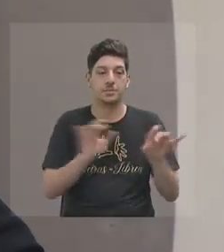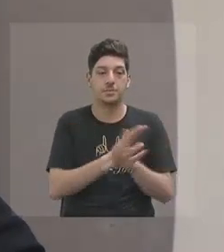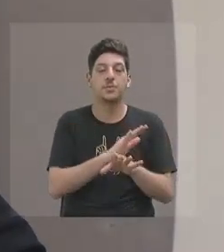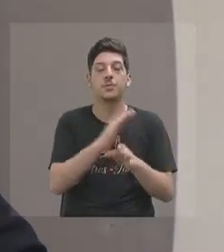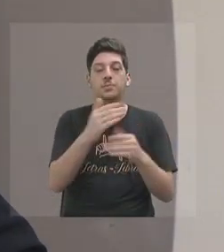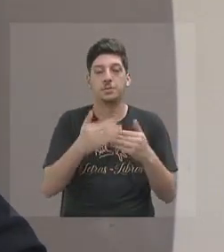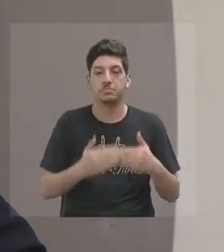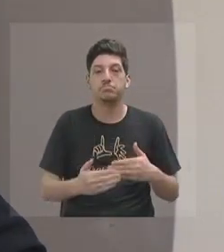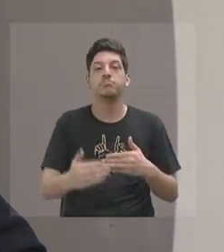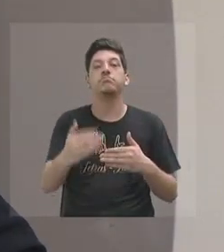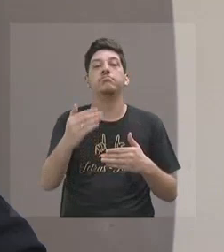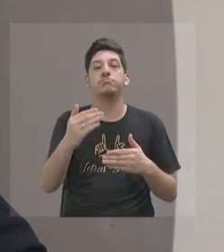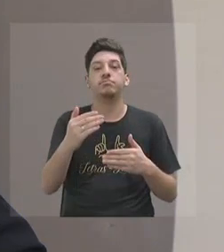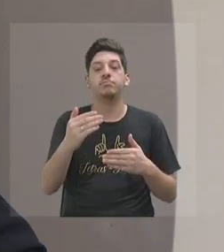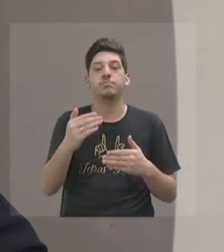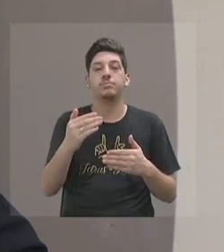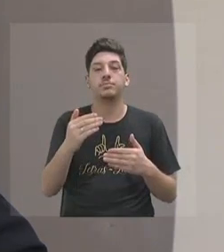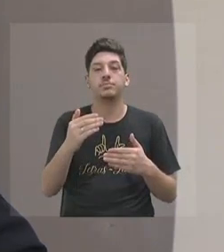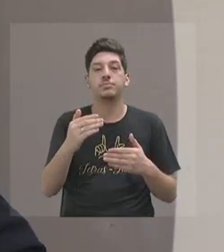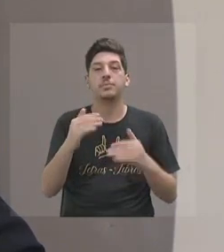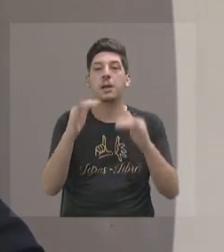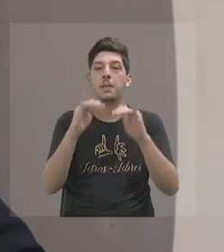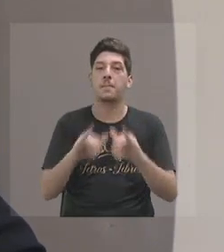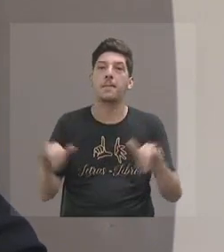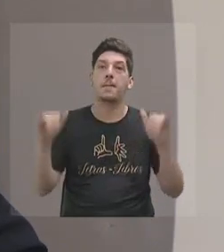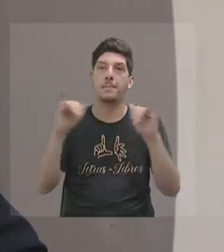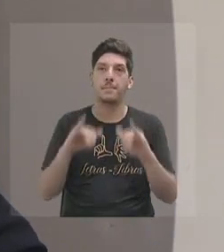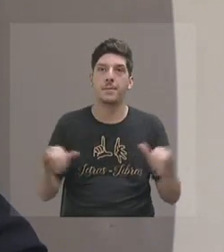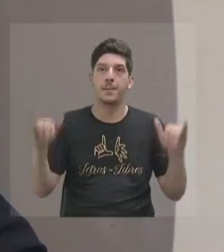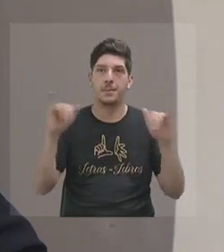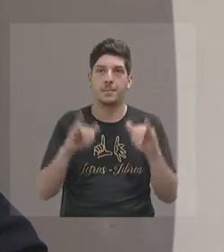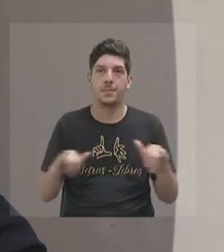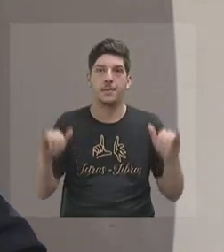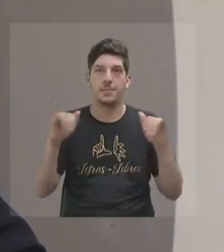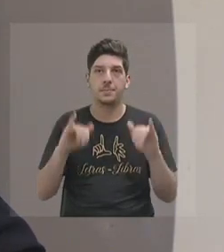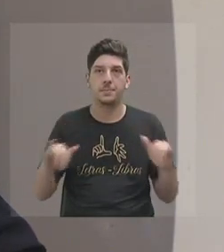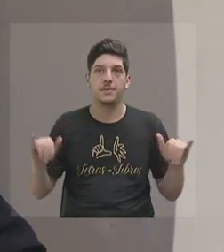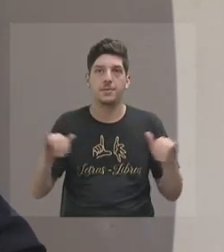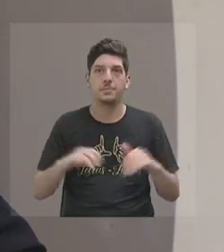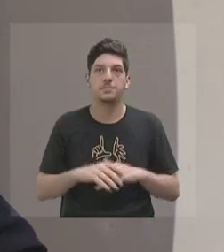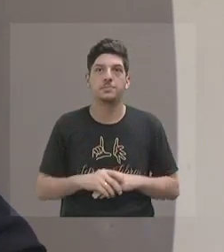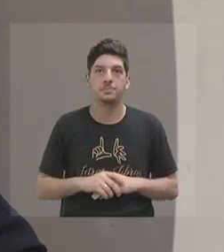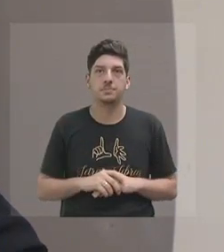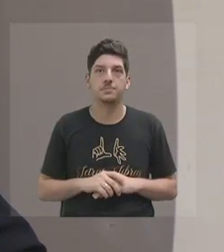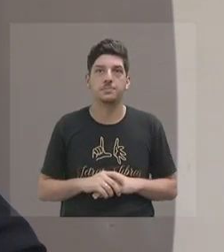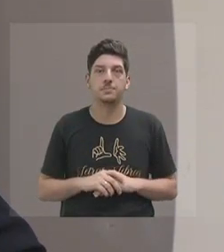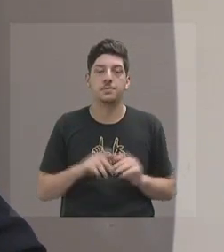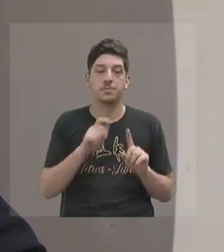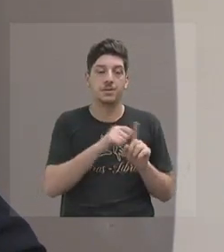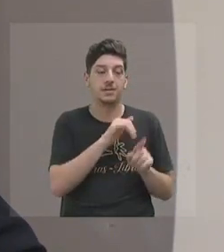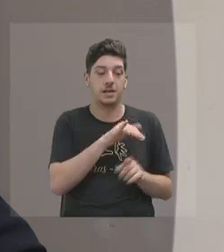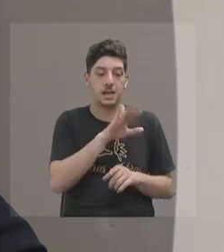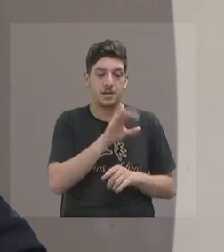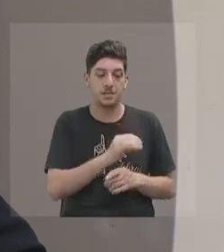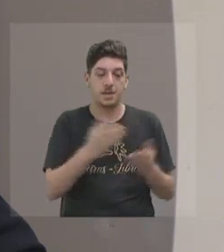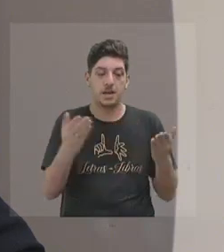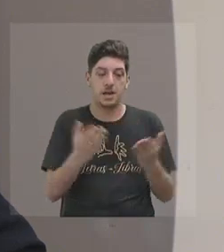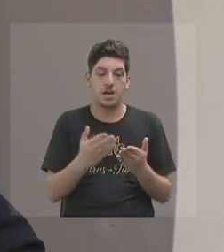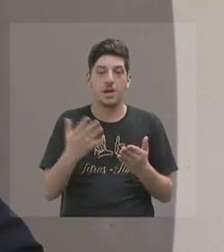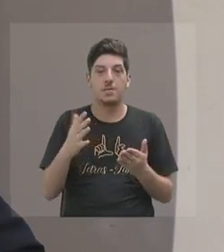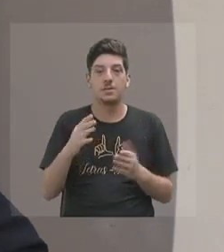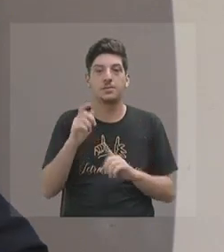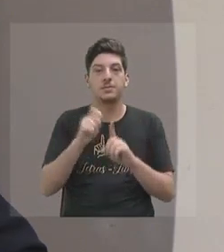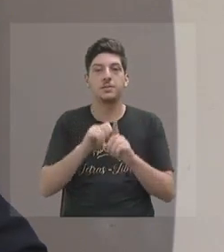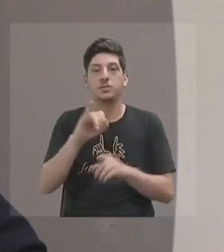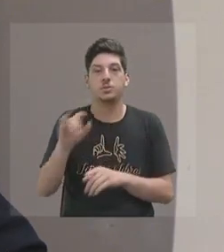nos veículos. A campanha que estava programada para a MAI, então, sai agora, provavelmente, em julho.